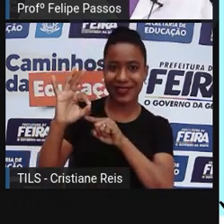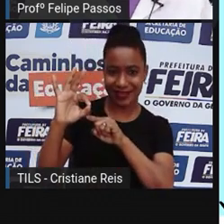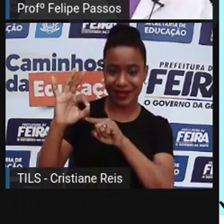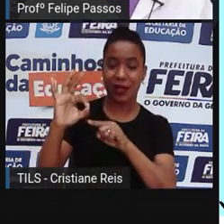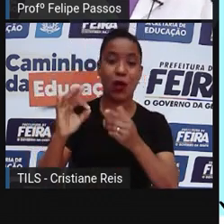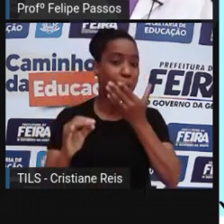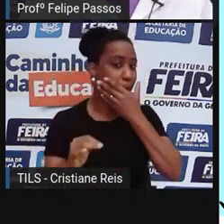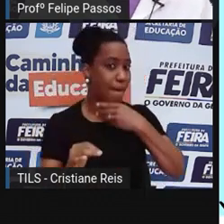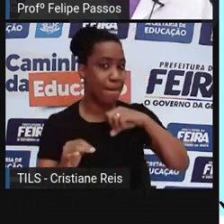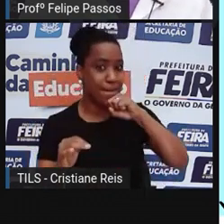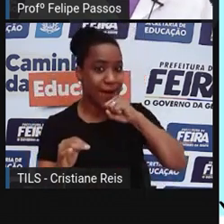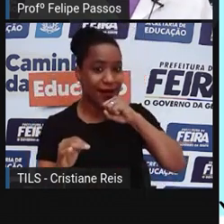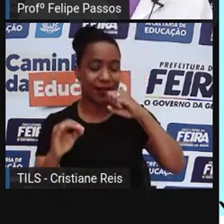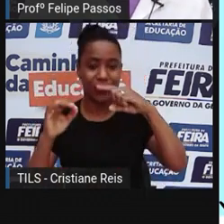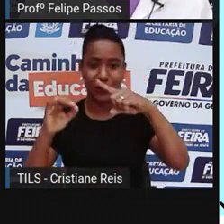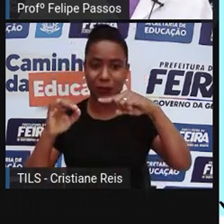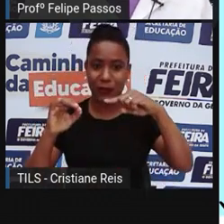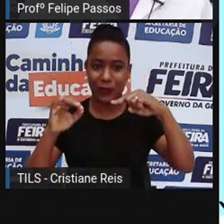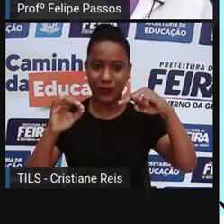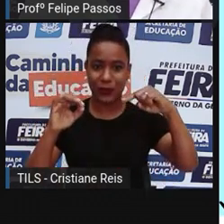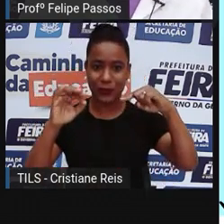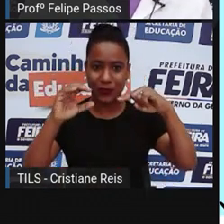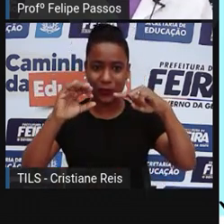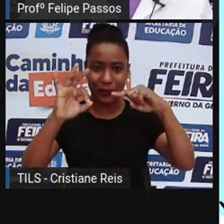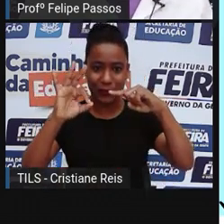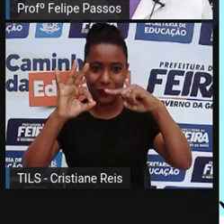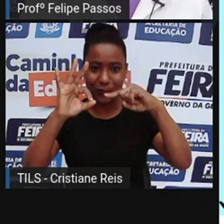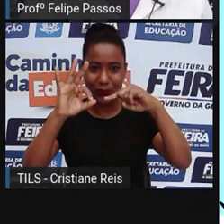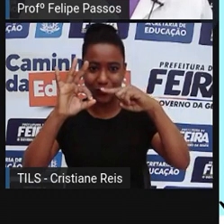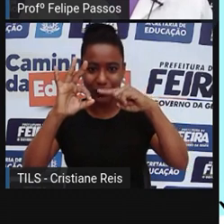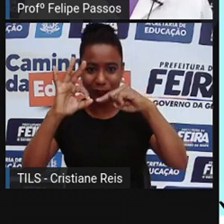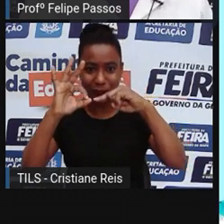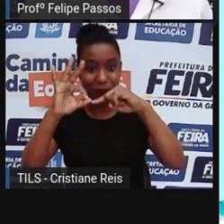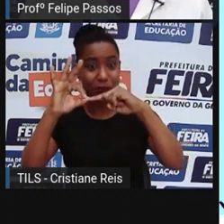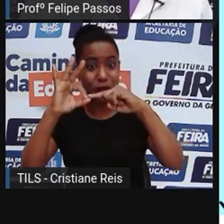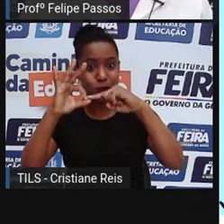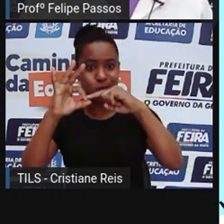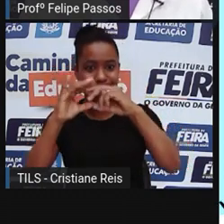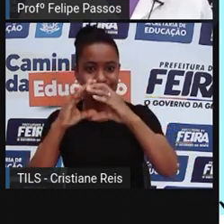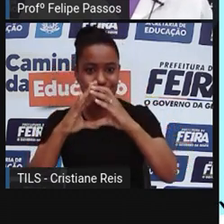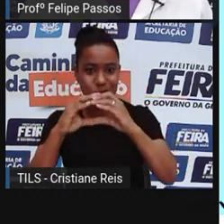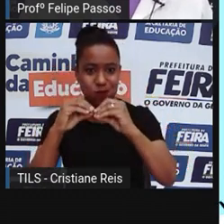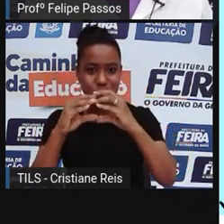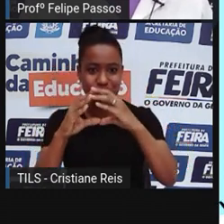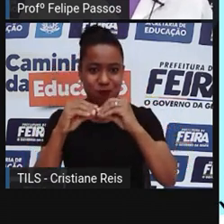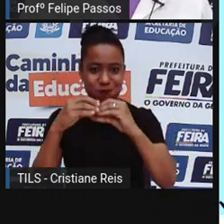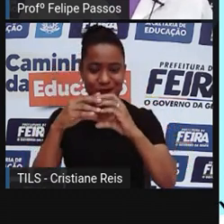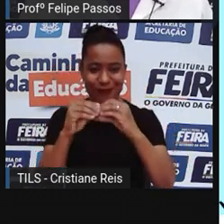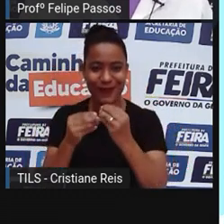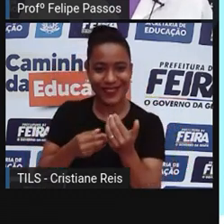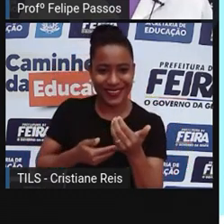metade do material genético do pai. Quando essas duas células se juntam, formam um novo indivíduo.